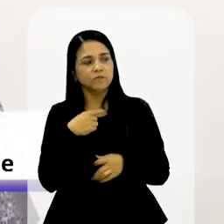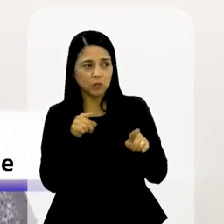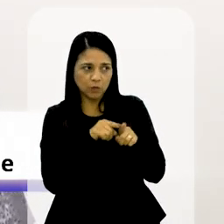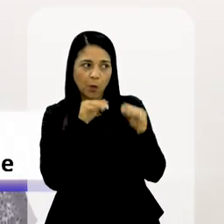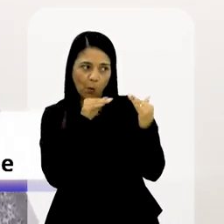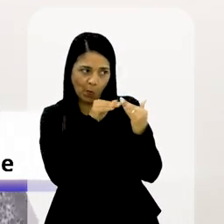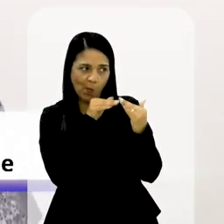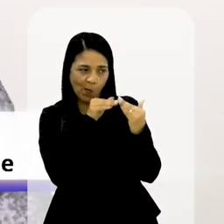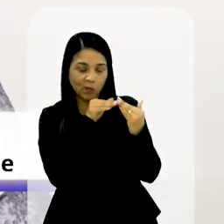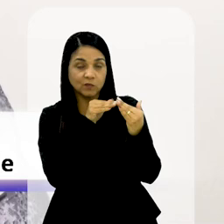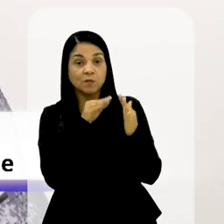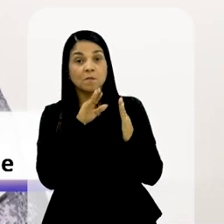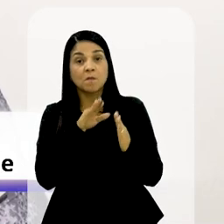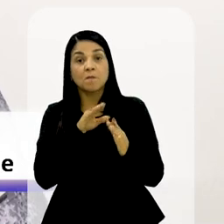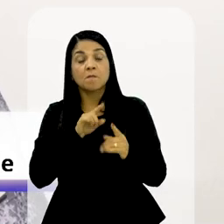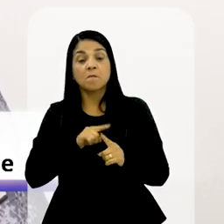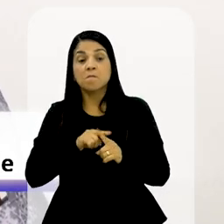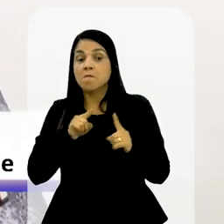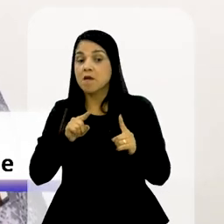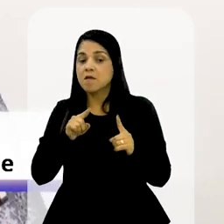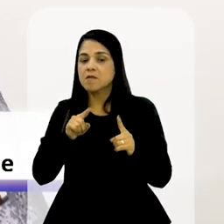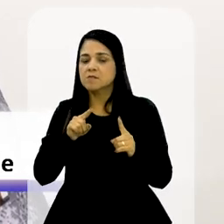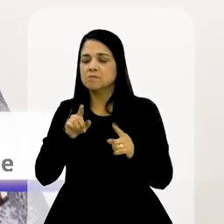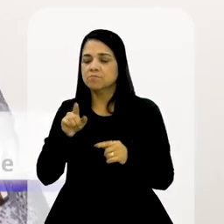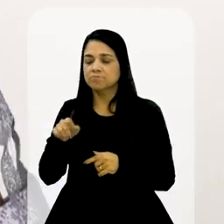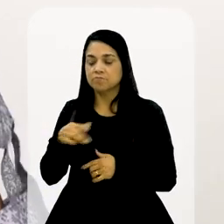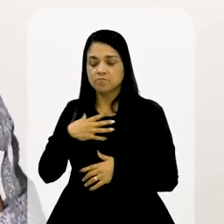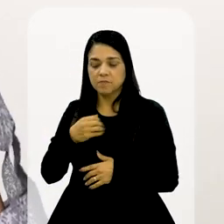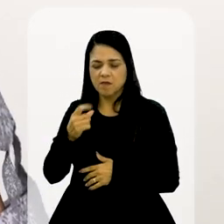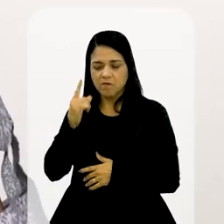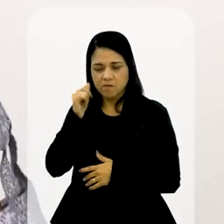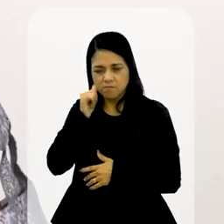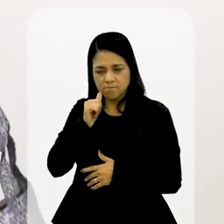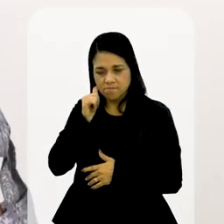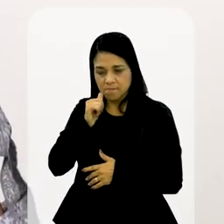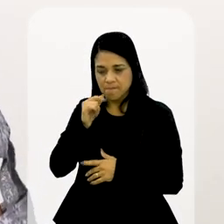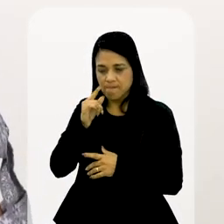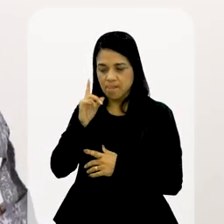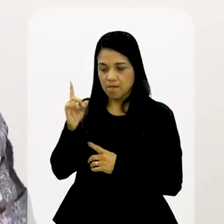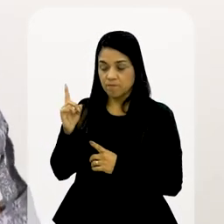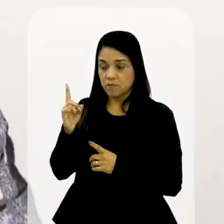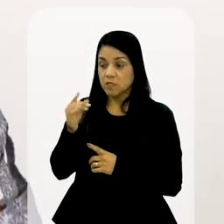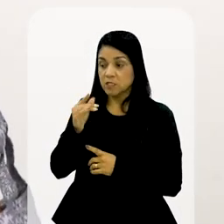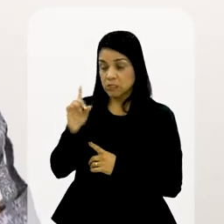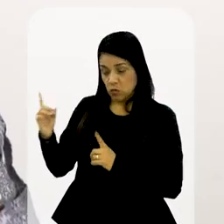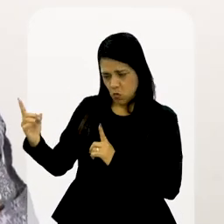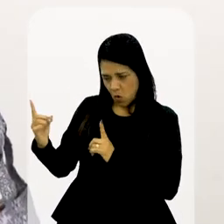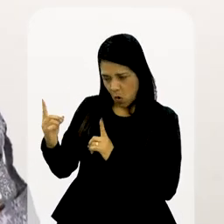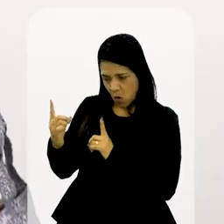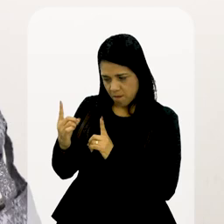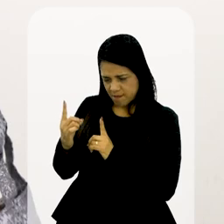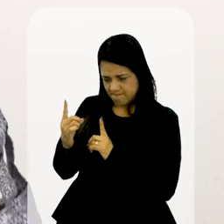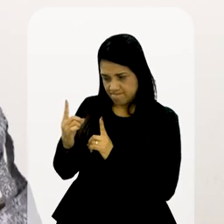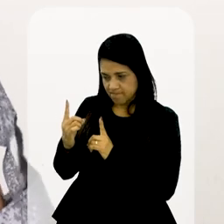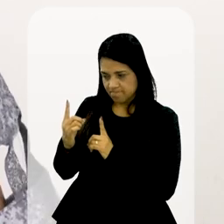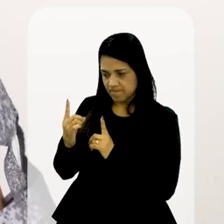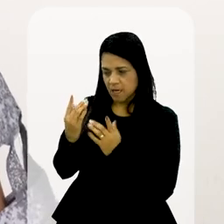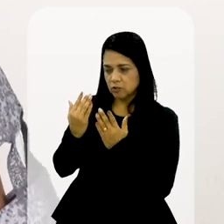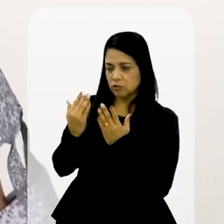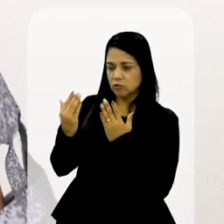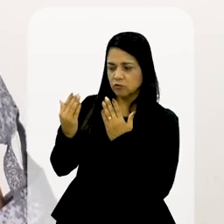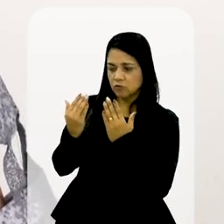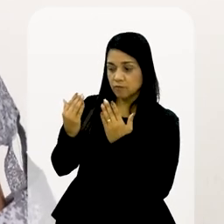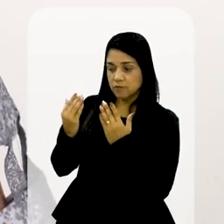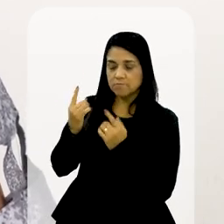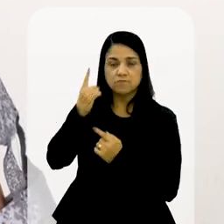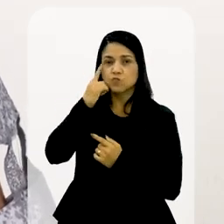Eu acho ela uma menina bonita. Ela, geralmente, tem um olhar ressabiado para tudo. Principalmente